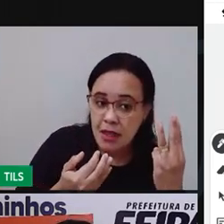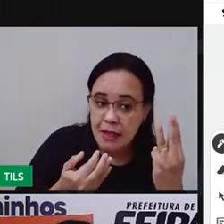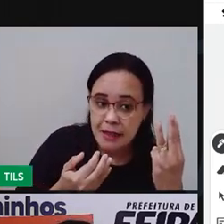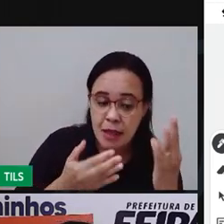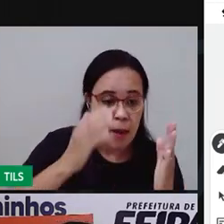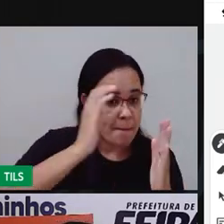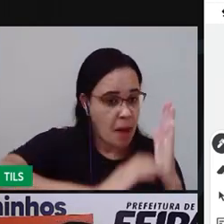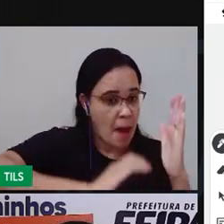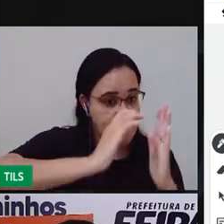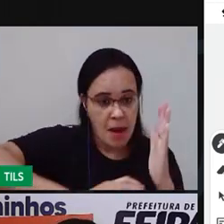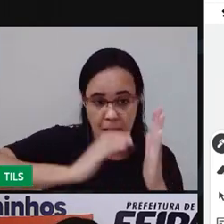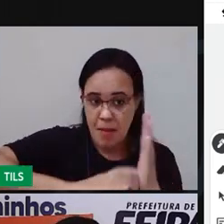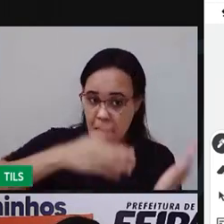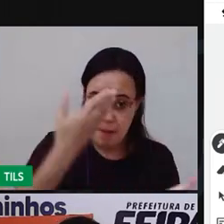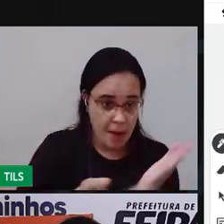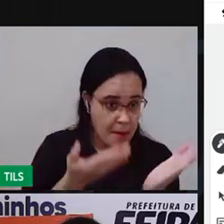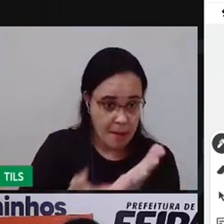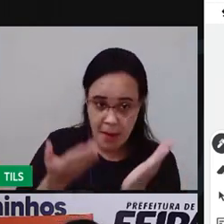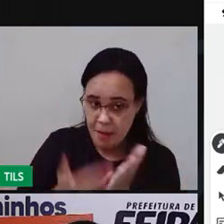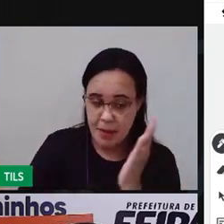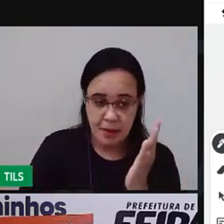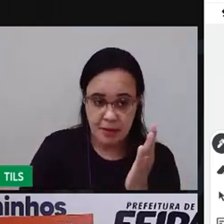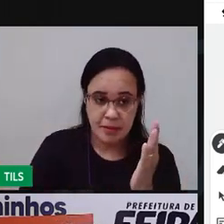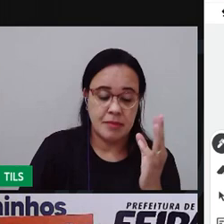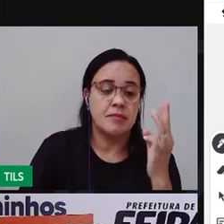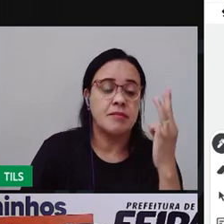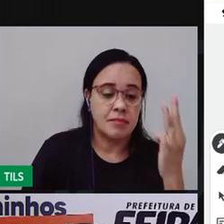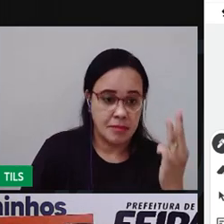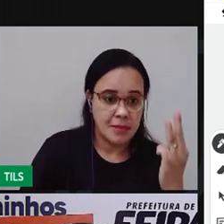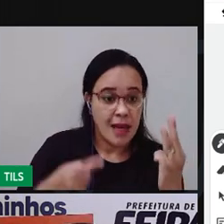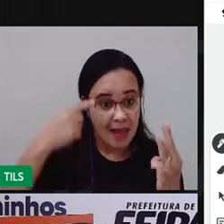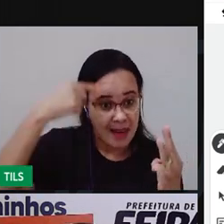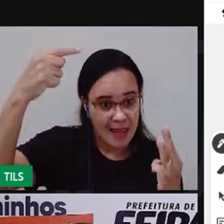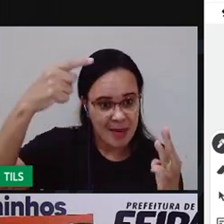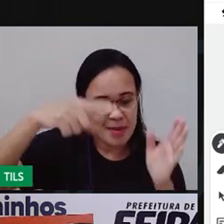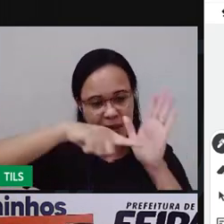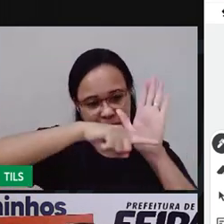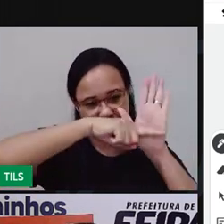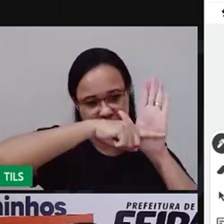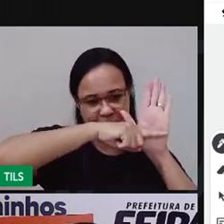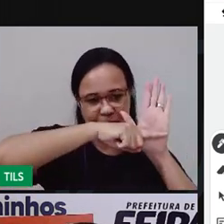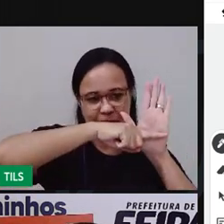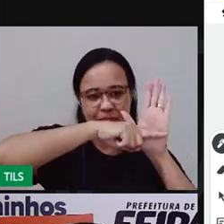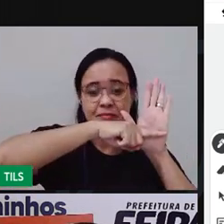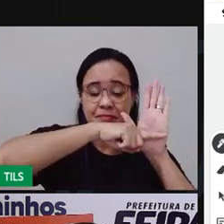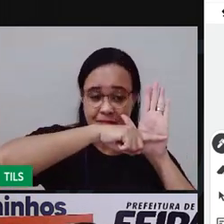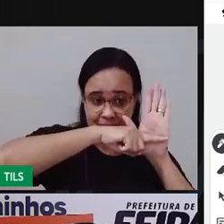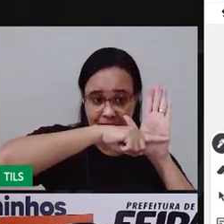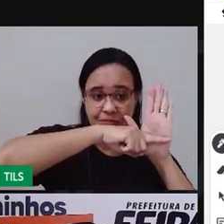tirou, diminuiu. Então, a gente vai usar o símbolo de menos. Um,